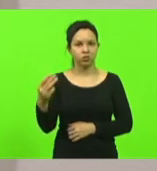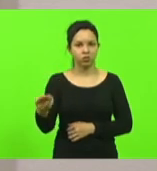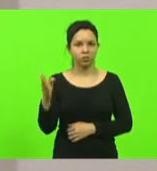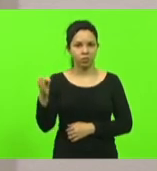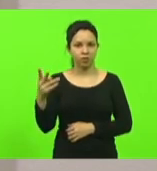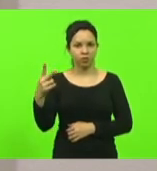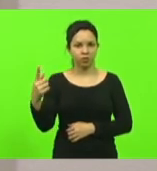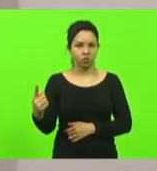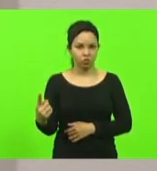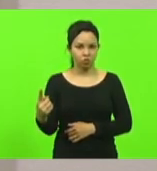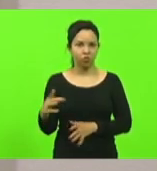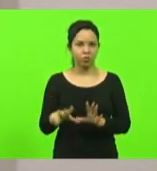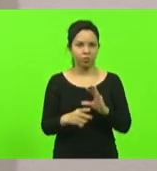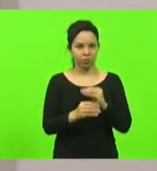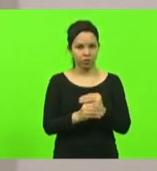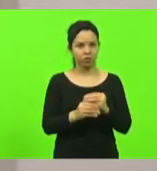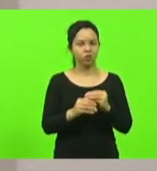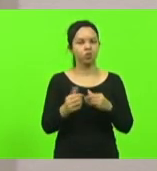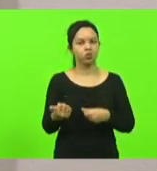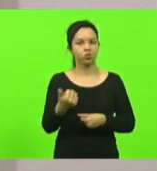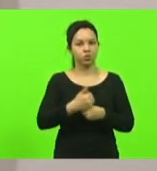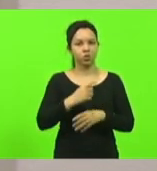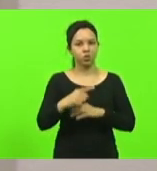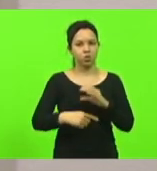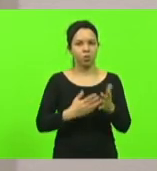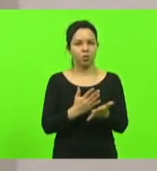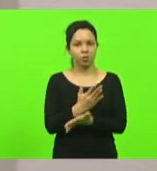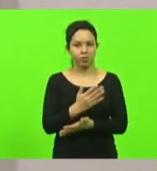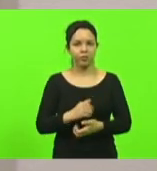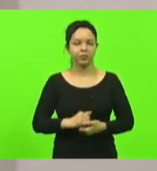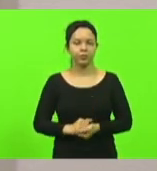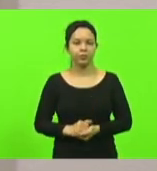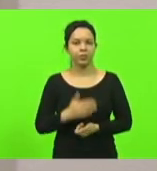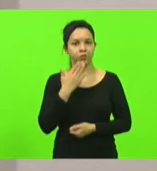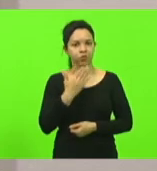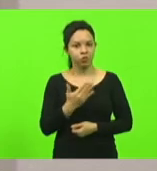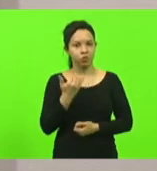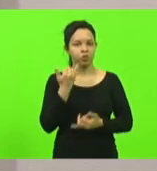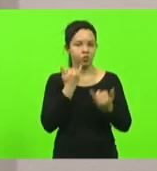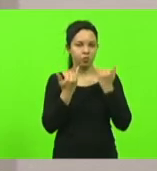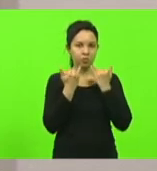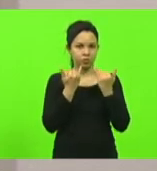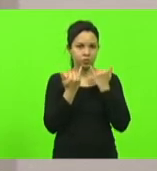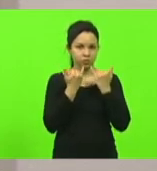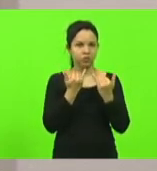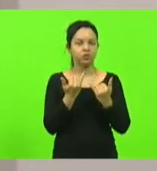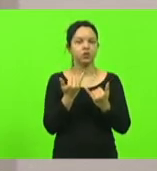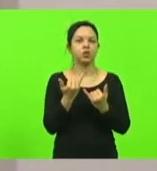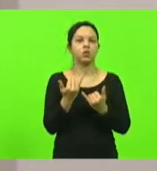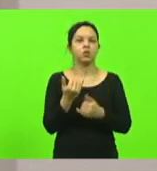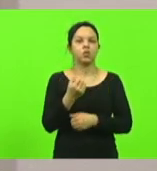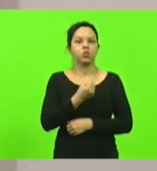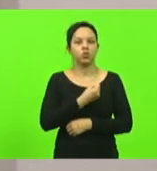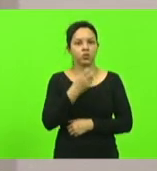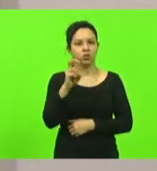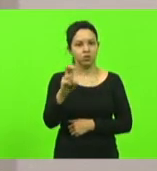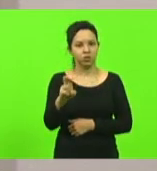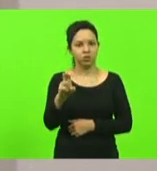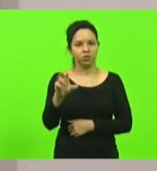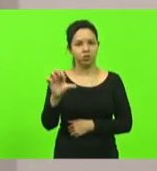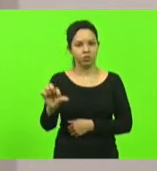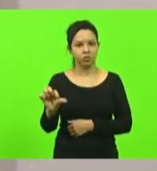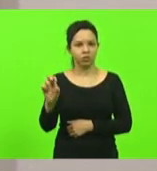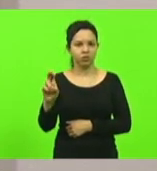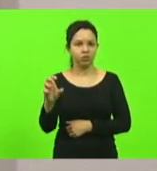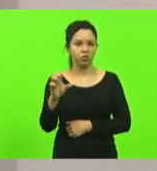com emenda substitutiva global. Foram aprovados os pedidos de informação nº 595, a 598,